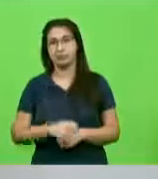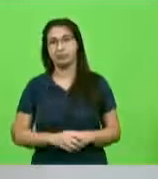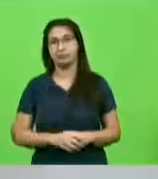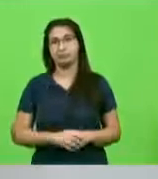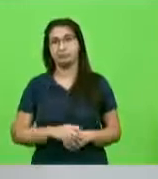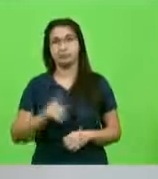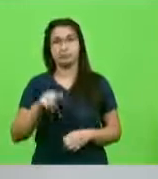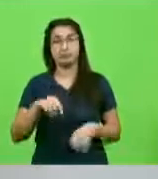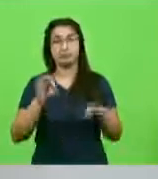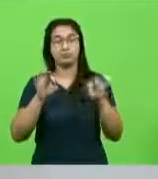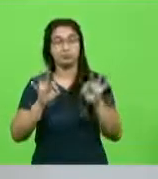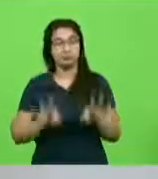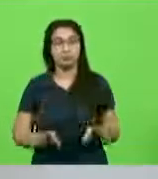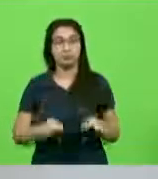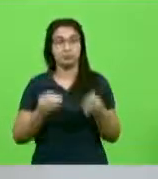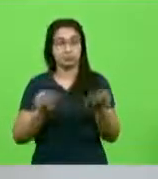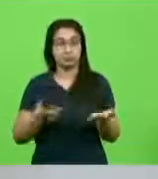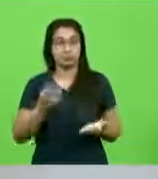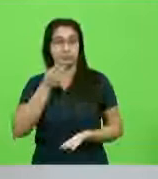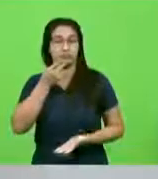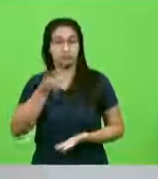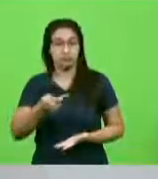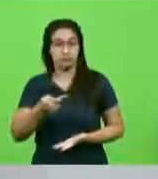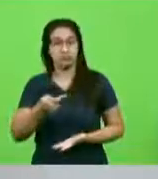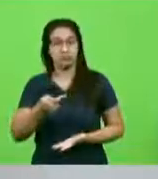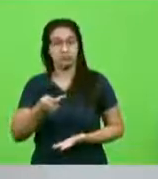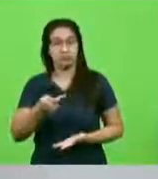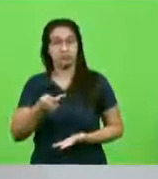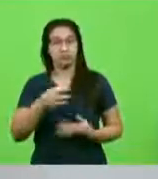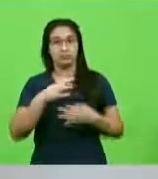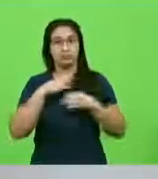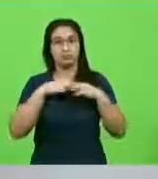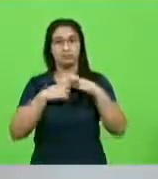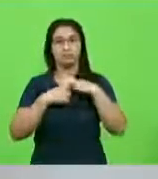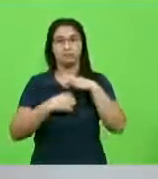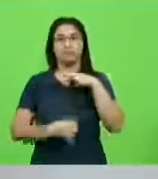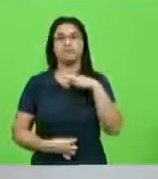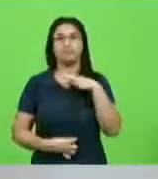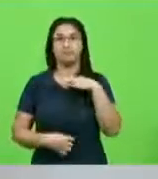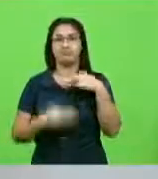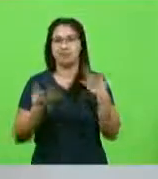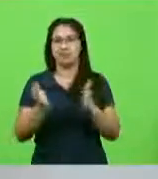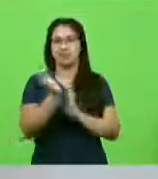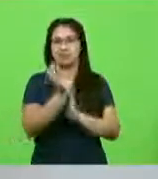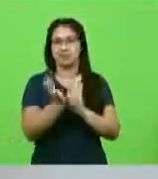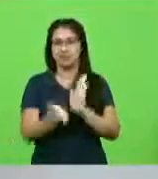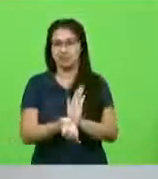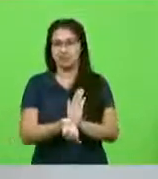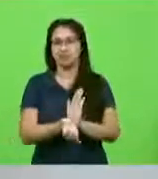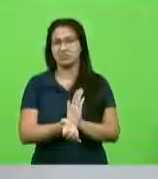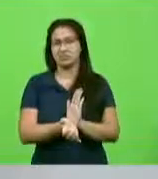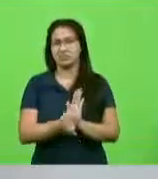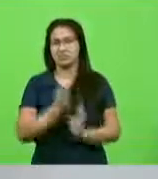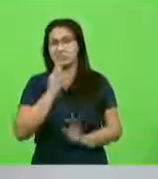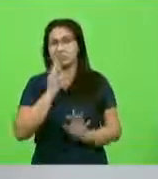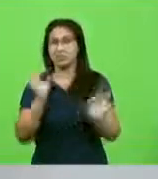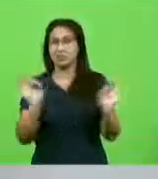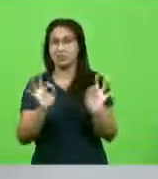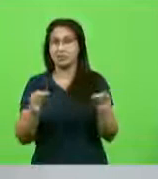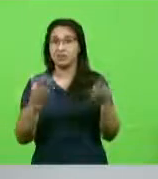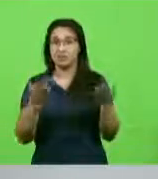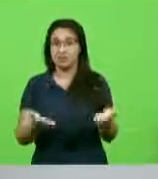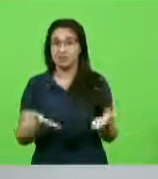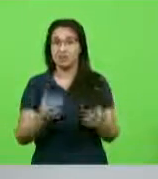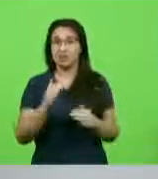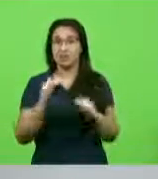é exatamente o que V. Exª. falou. Engravatados, burocratas que não conhecem as modalidades